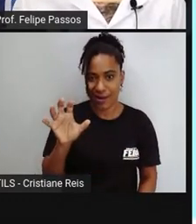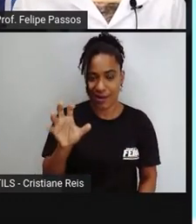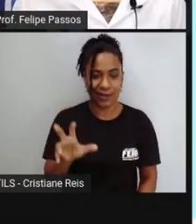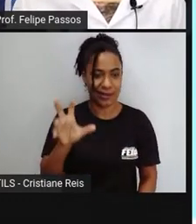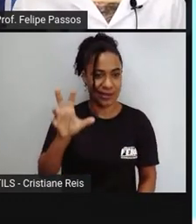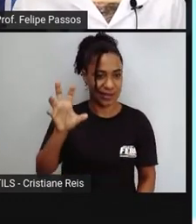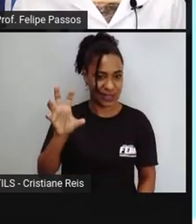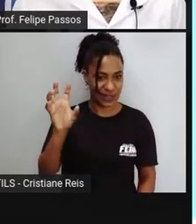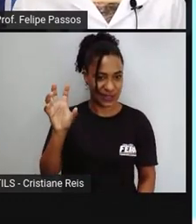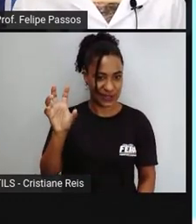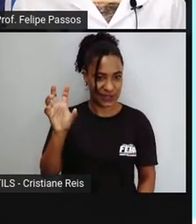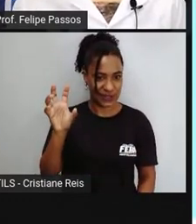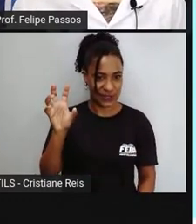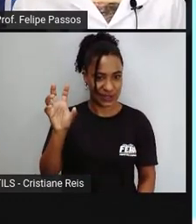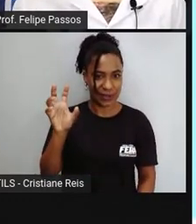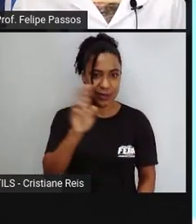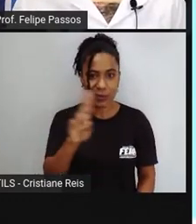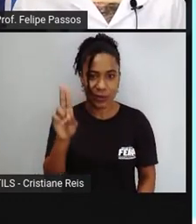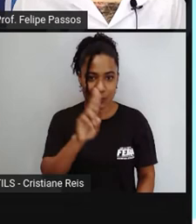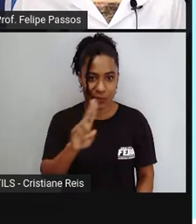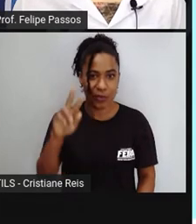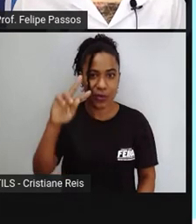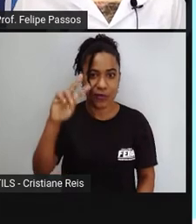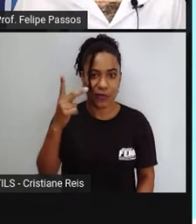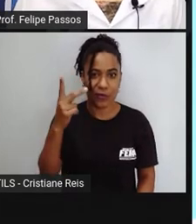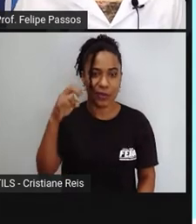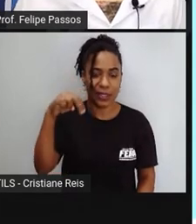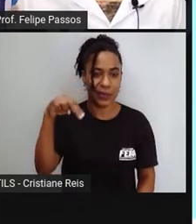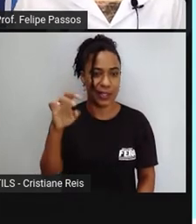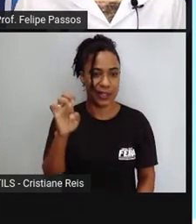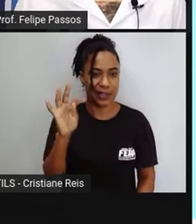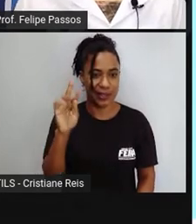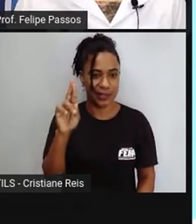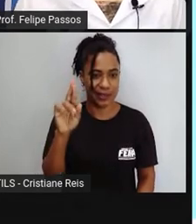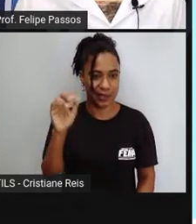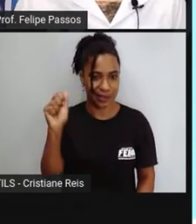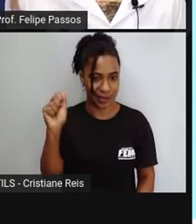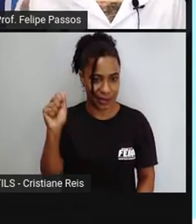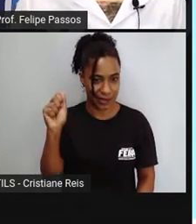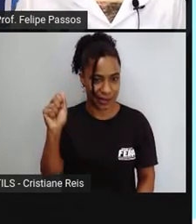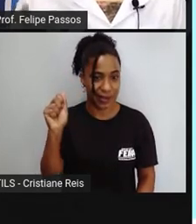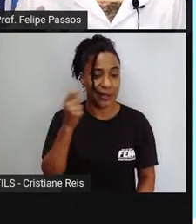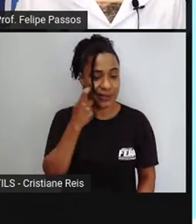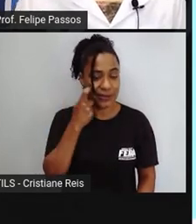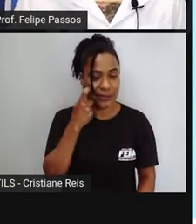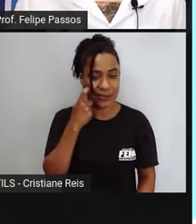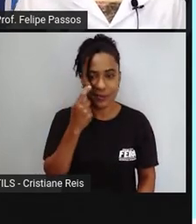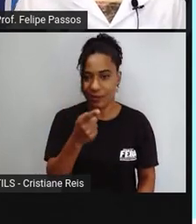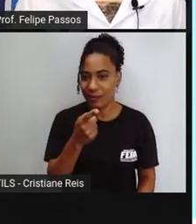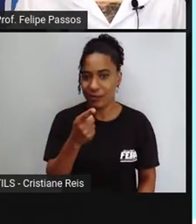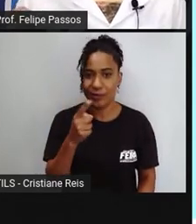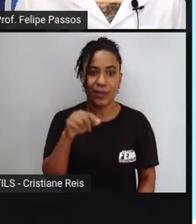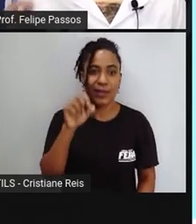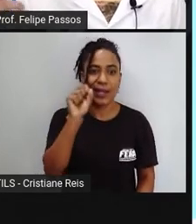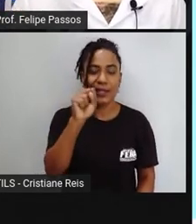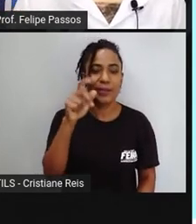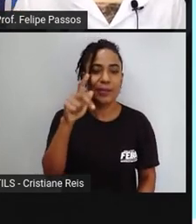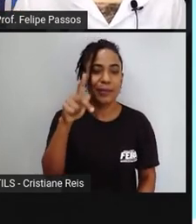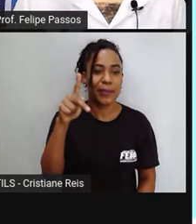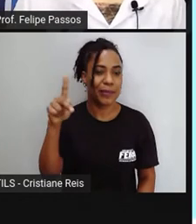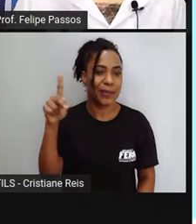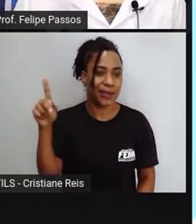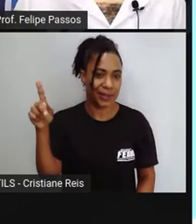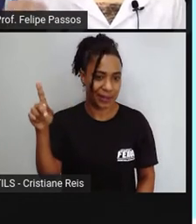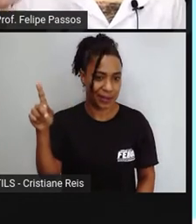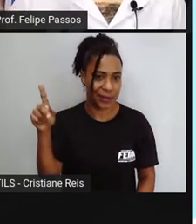é foneurítria. Olha só. Por que tem esse SPP aí no final? Porque não é só uma